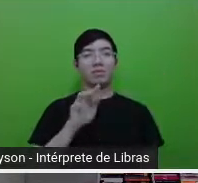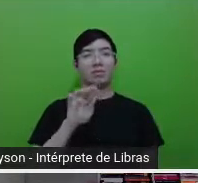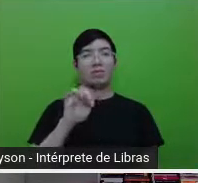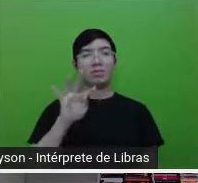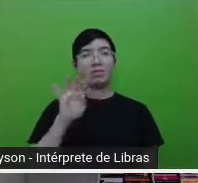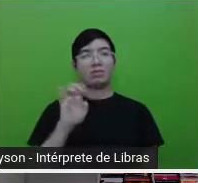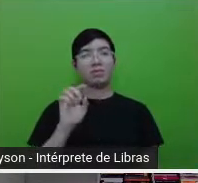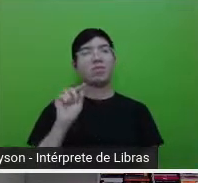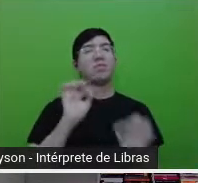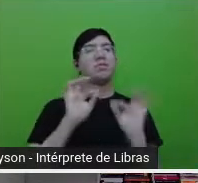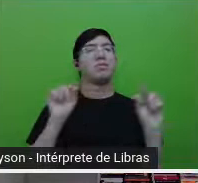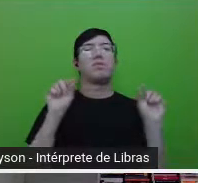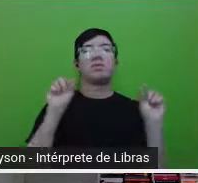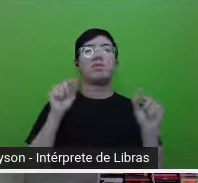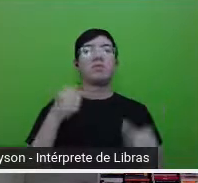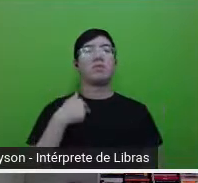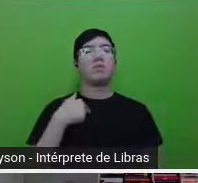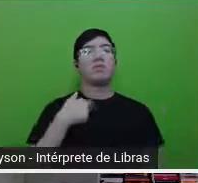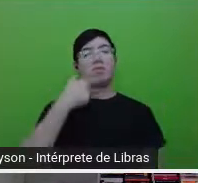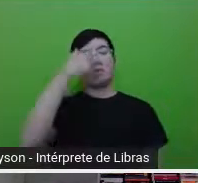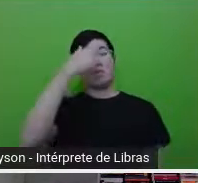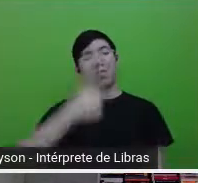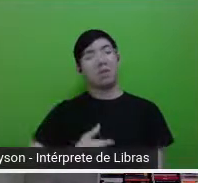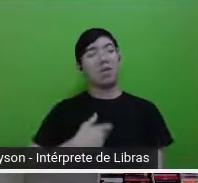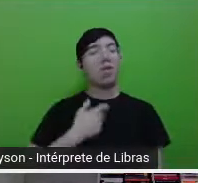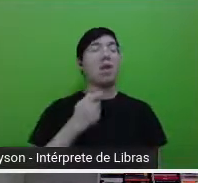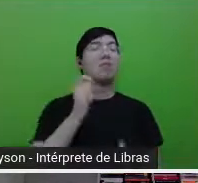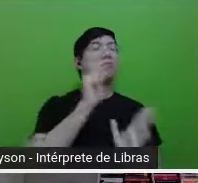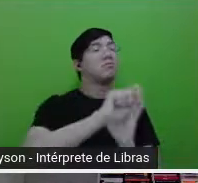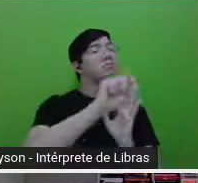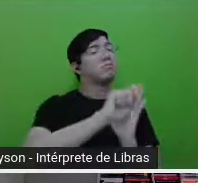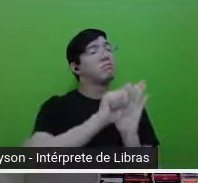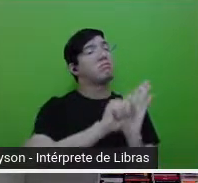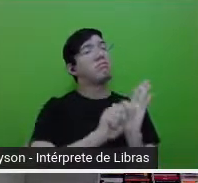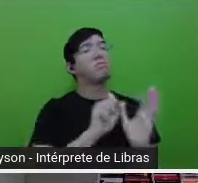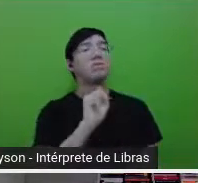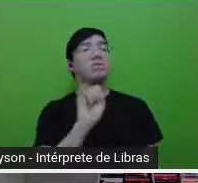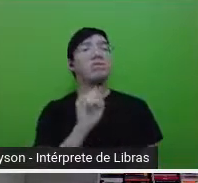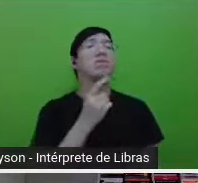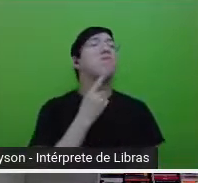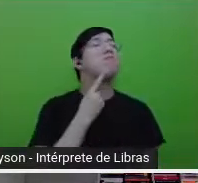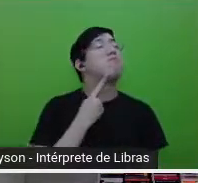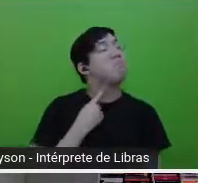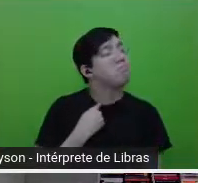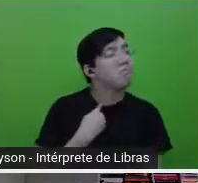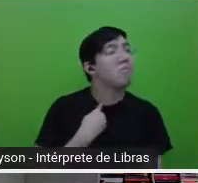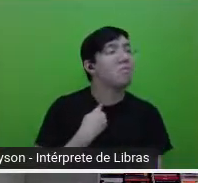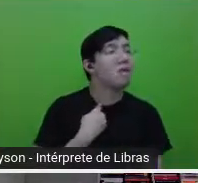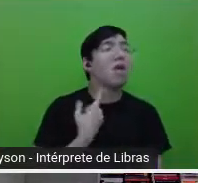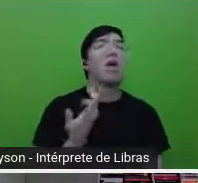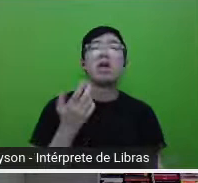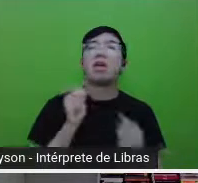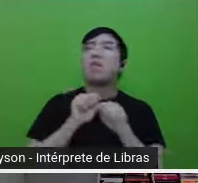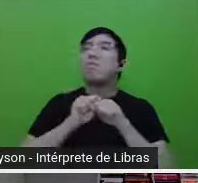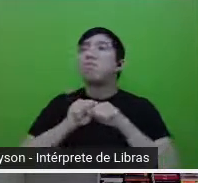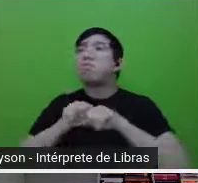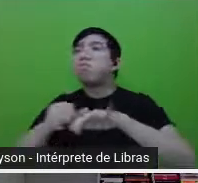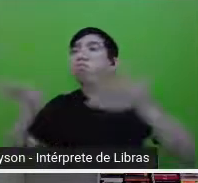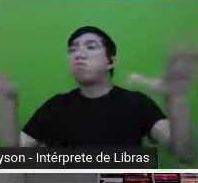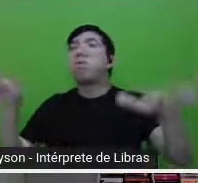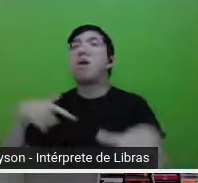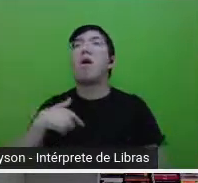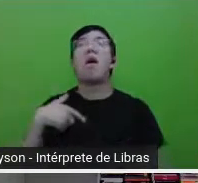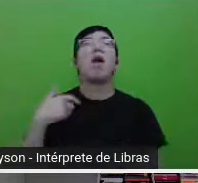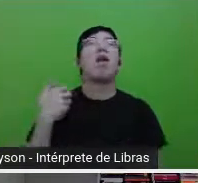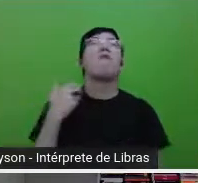escreve apenas quando tem vontade e publica quando não se envergonha demais do resultado. Meu Deus, imagine se fosse